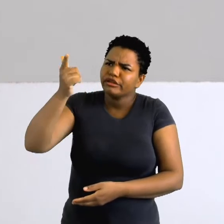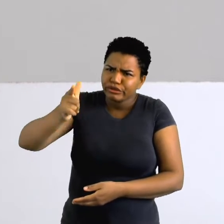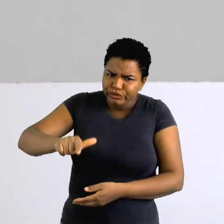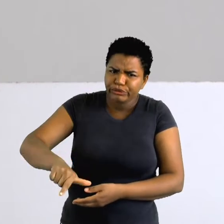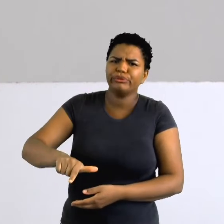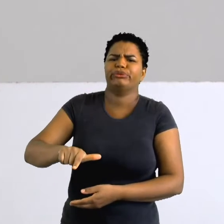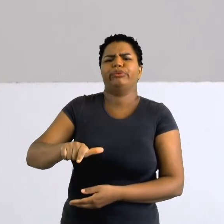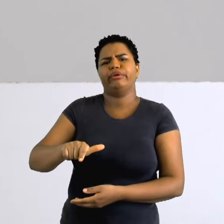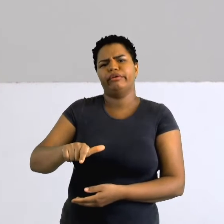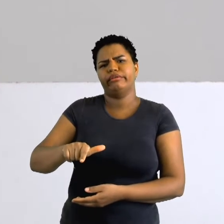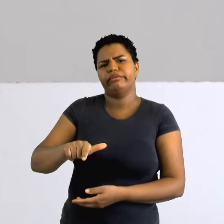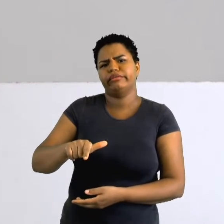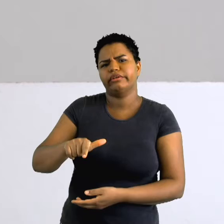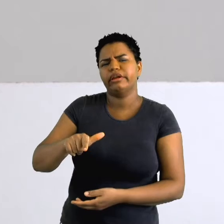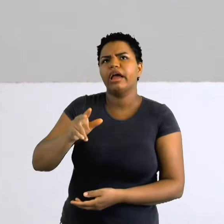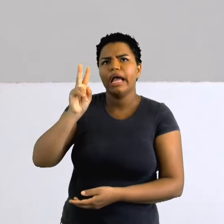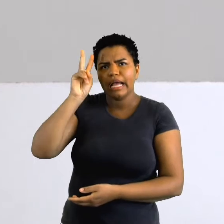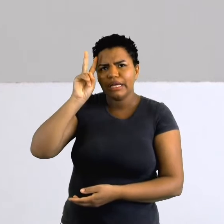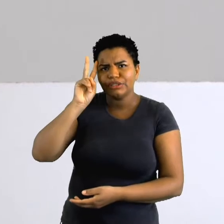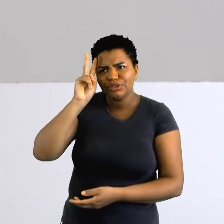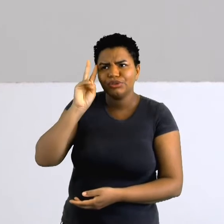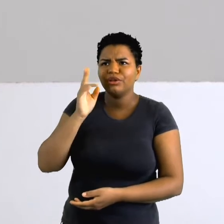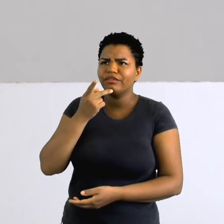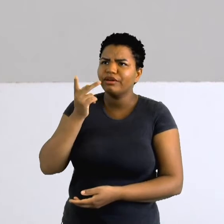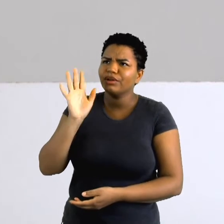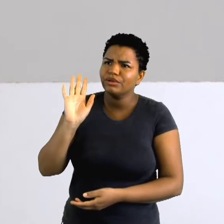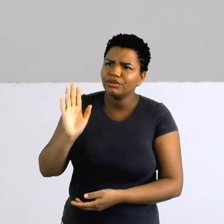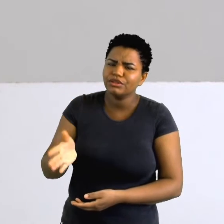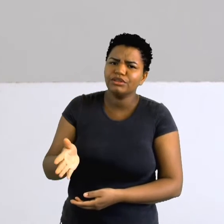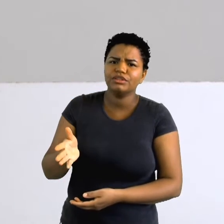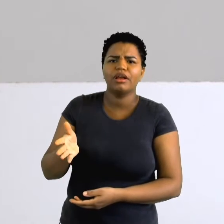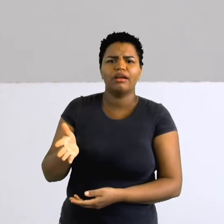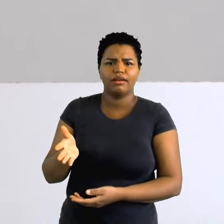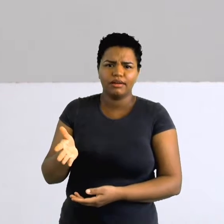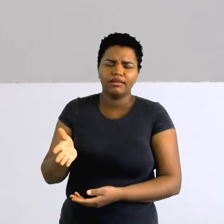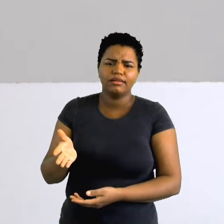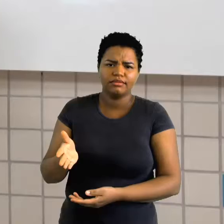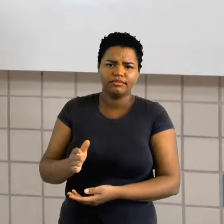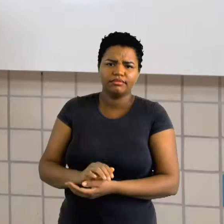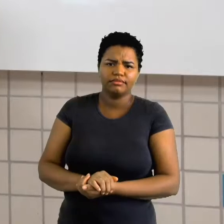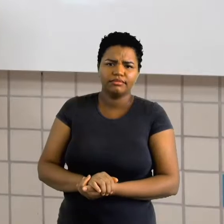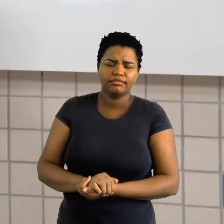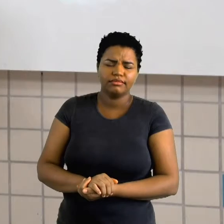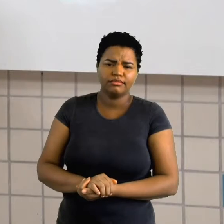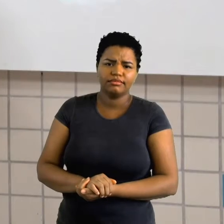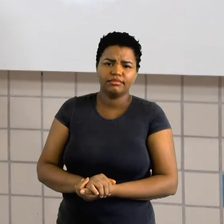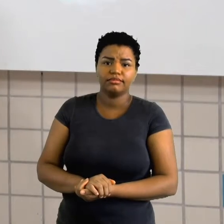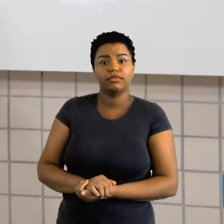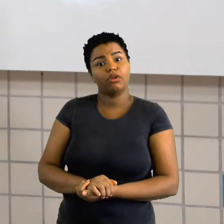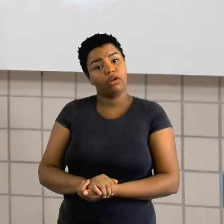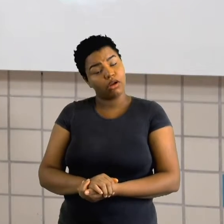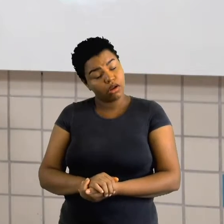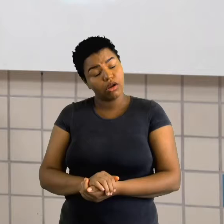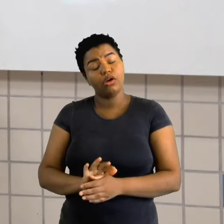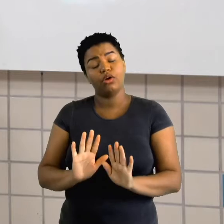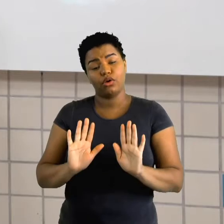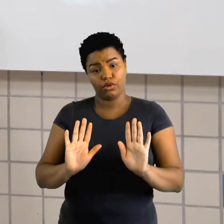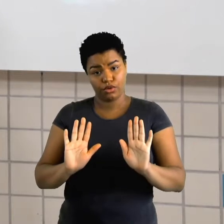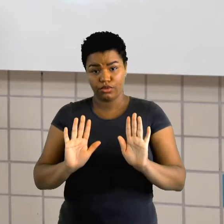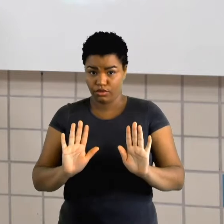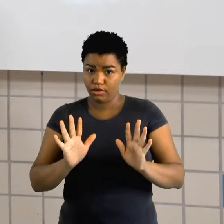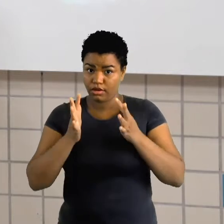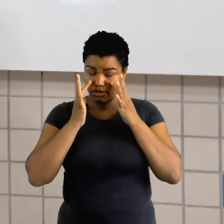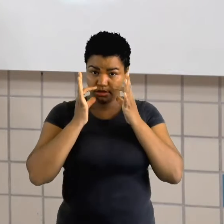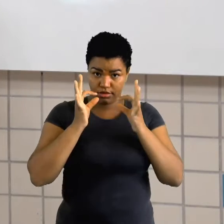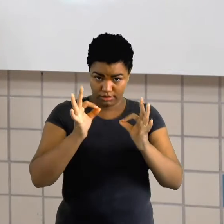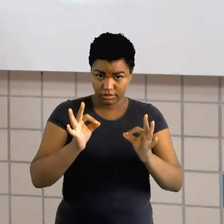A senhora até contou a história lá, um pedacinho da história de Eva Furnari. Opa, opa, opa. Presta atenção,